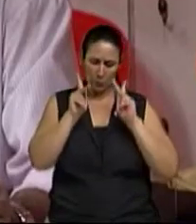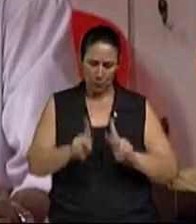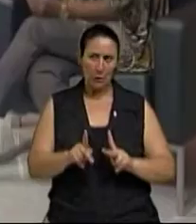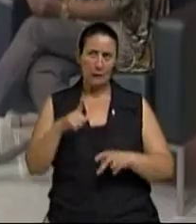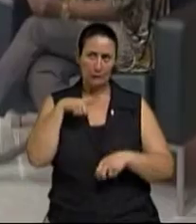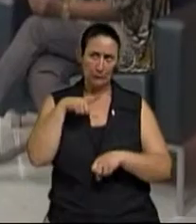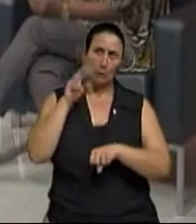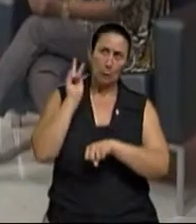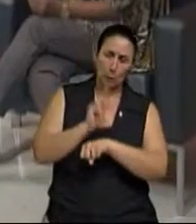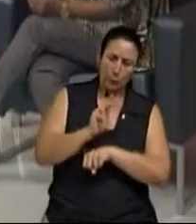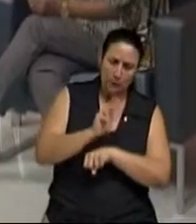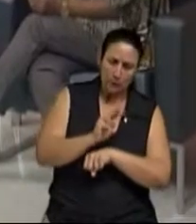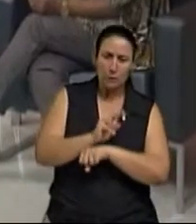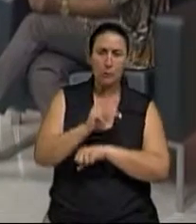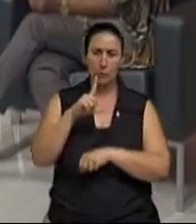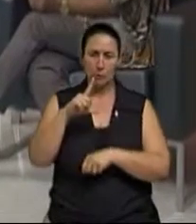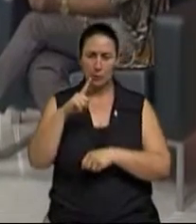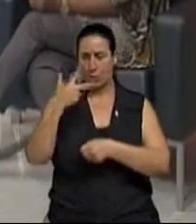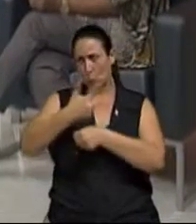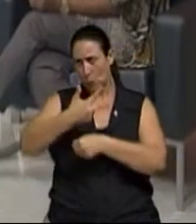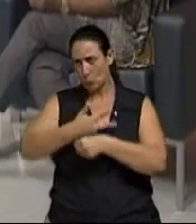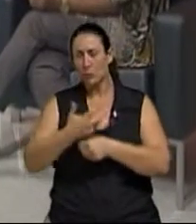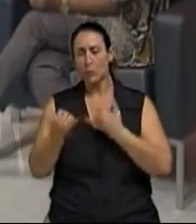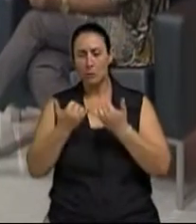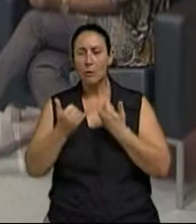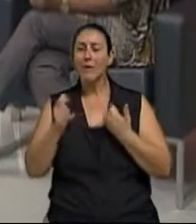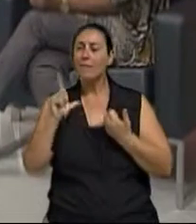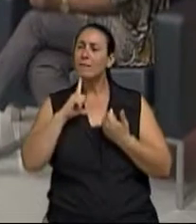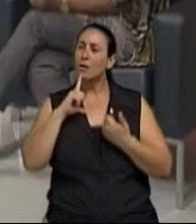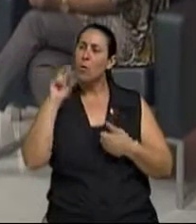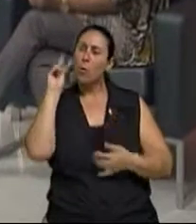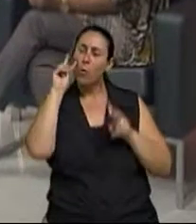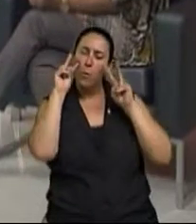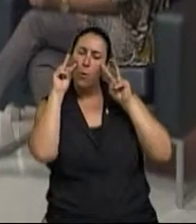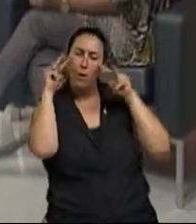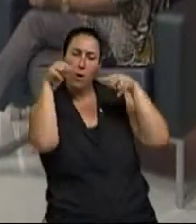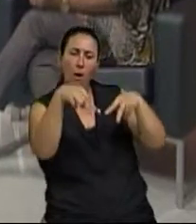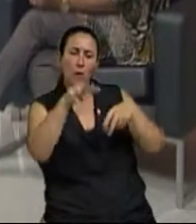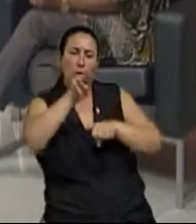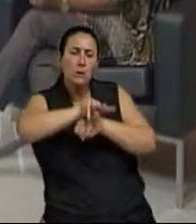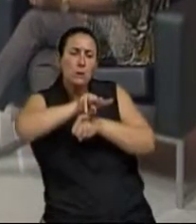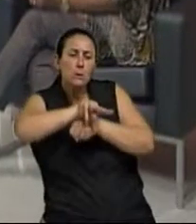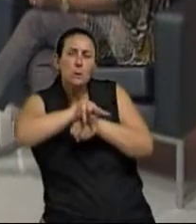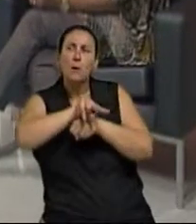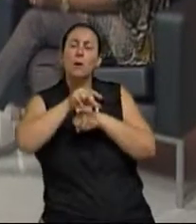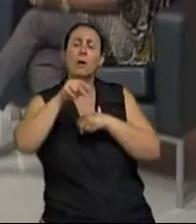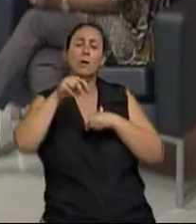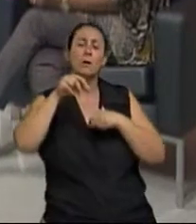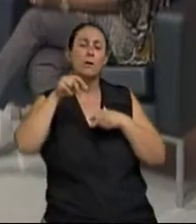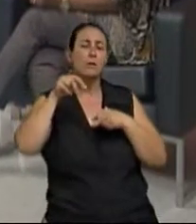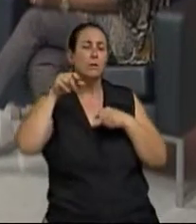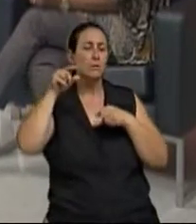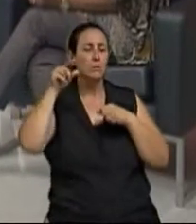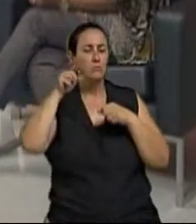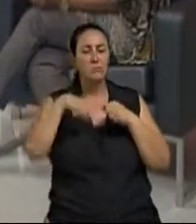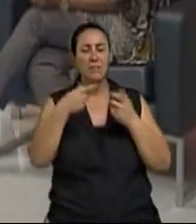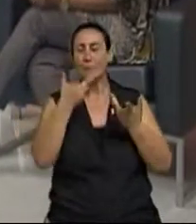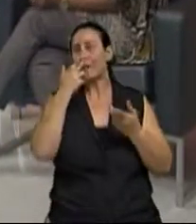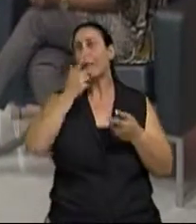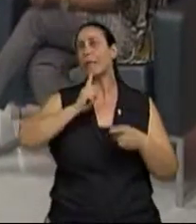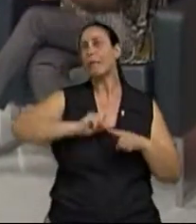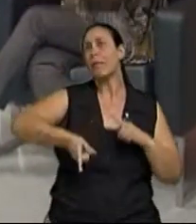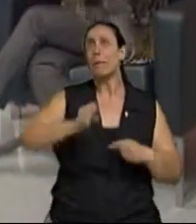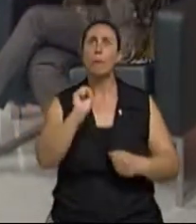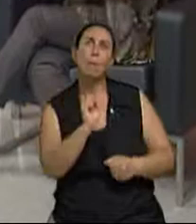seja na casa de idosos, seja na família, tem esse olhar protetor de regrar algumas coisas, que é